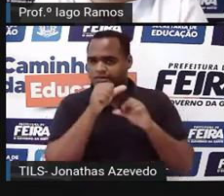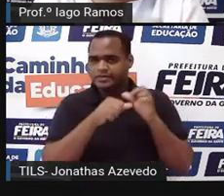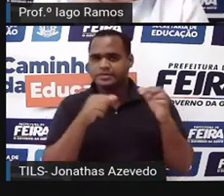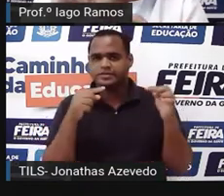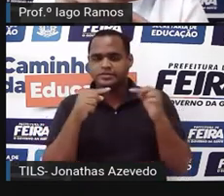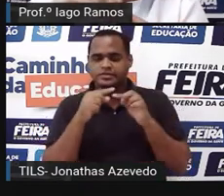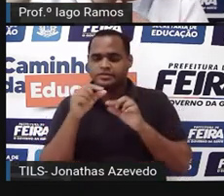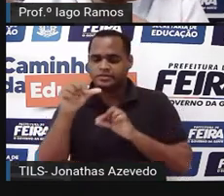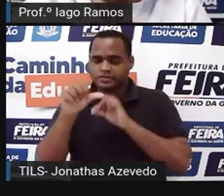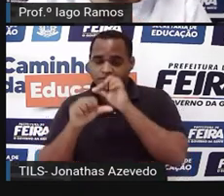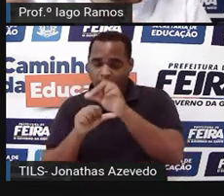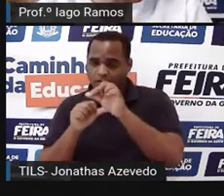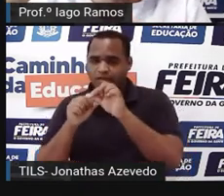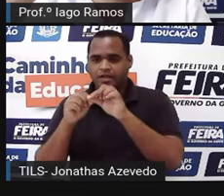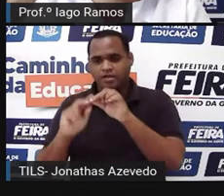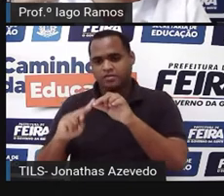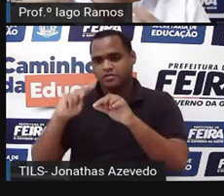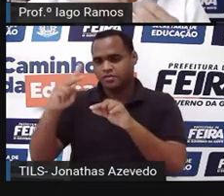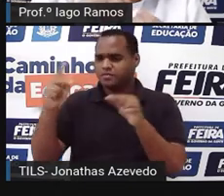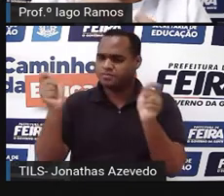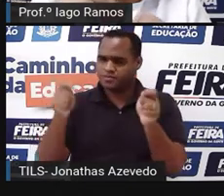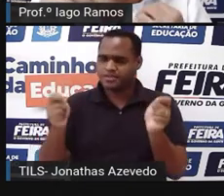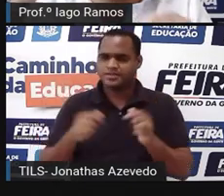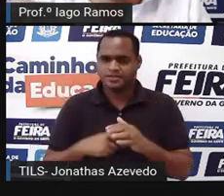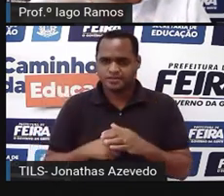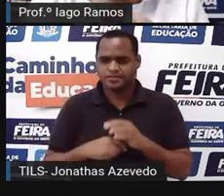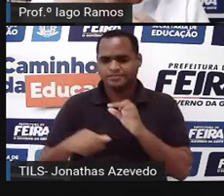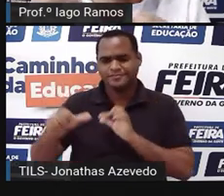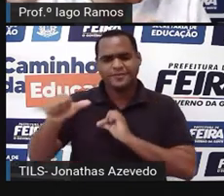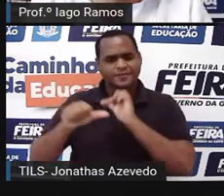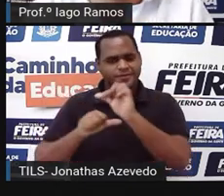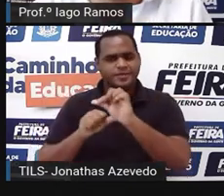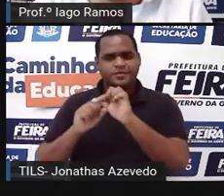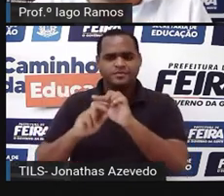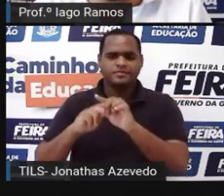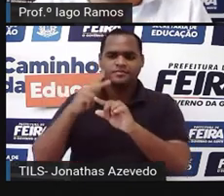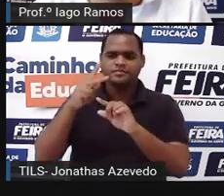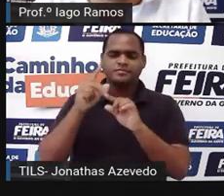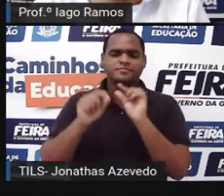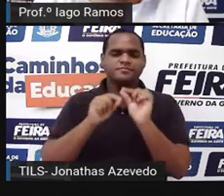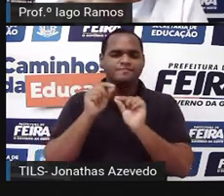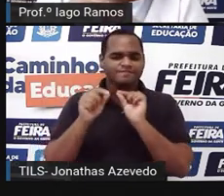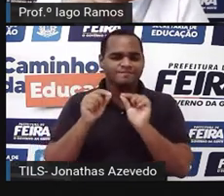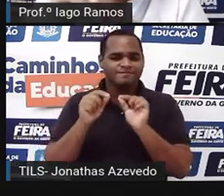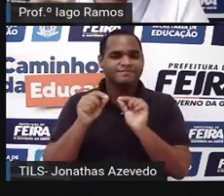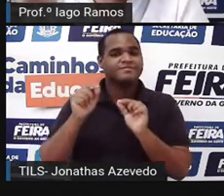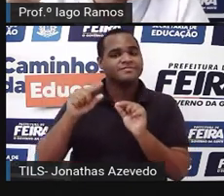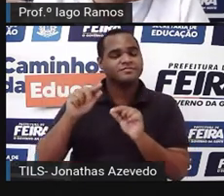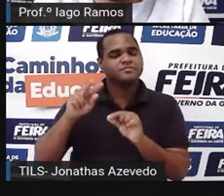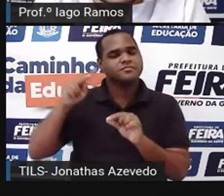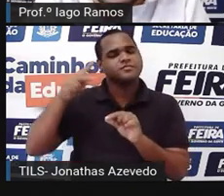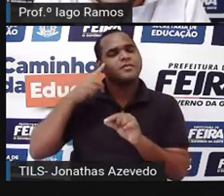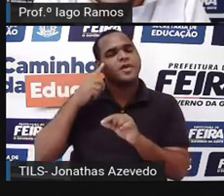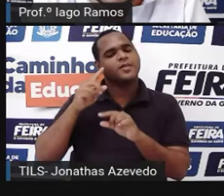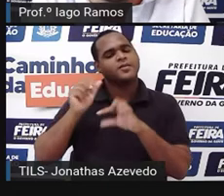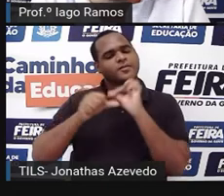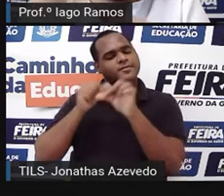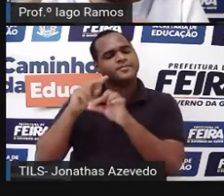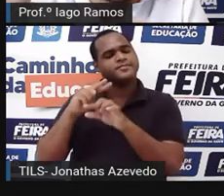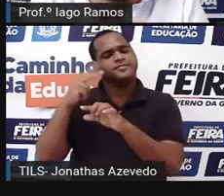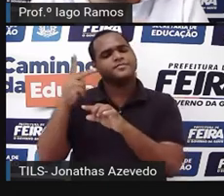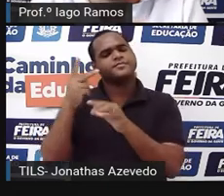da potência elevada a 2. E a operação inversa da potência elevada a 2, a potência elevada ao quadrado,